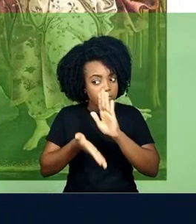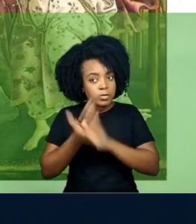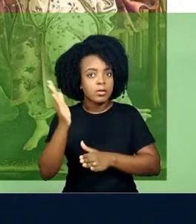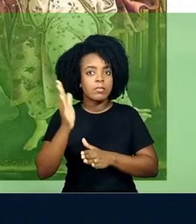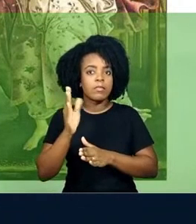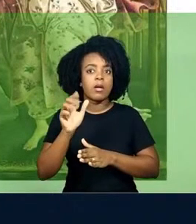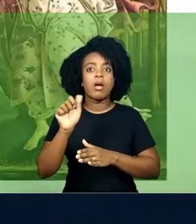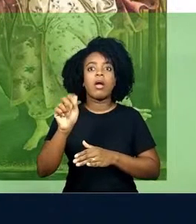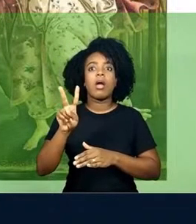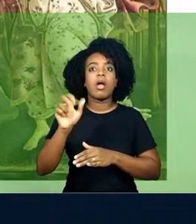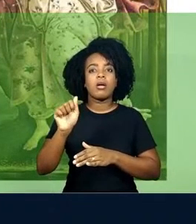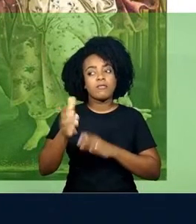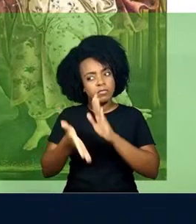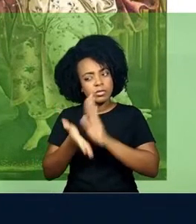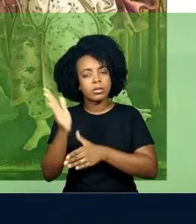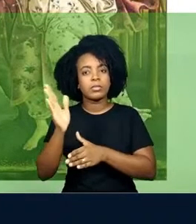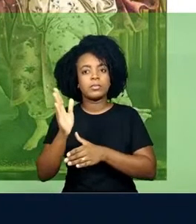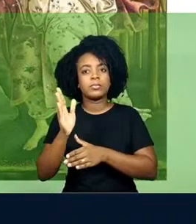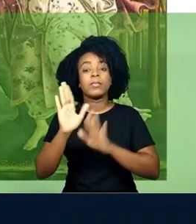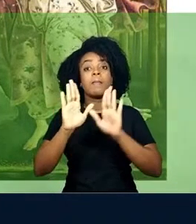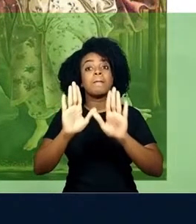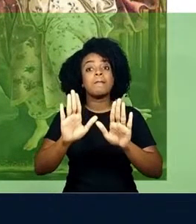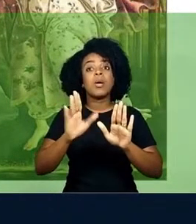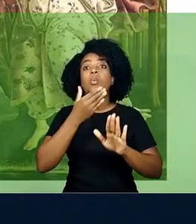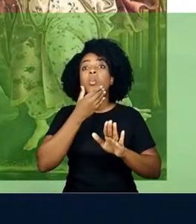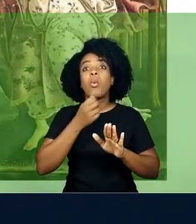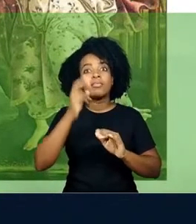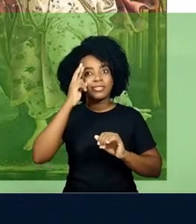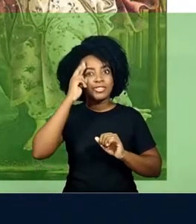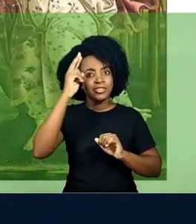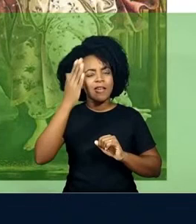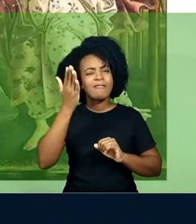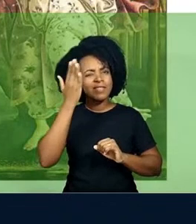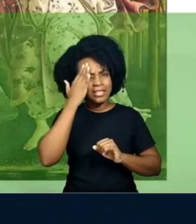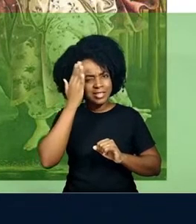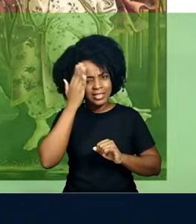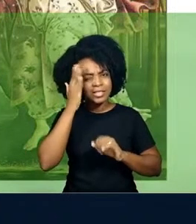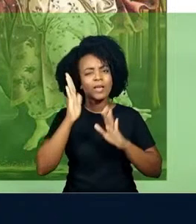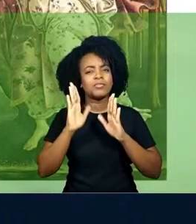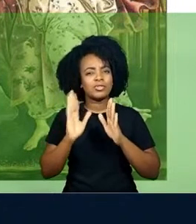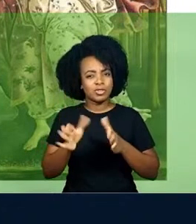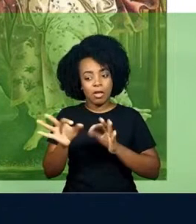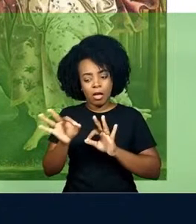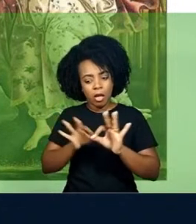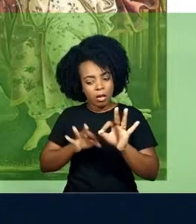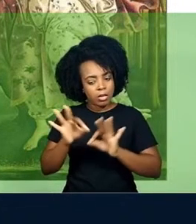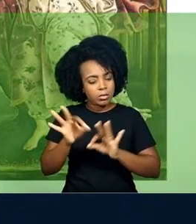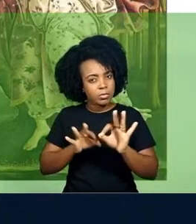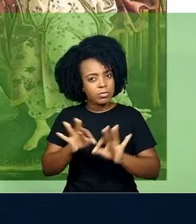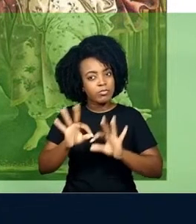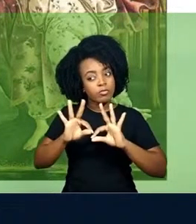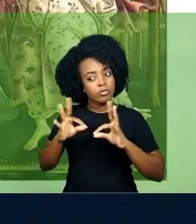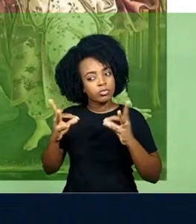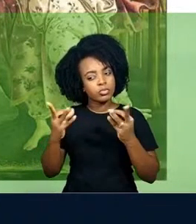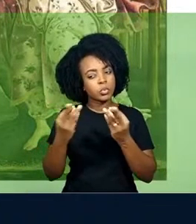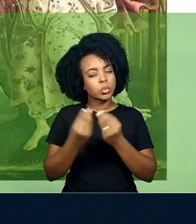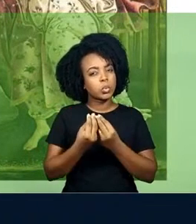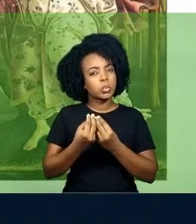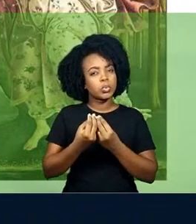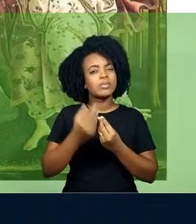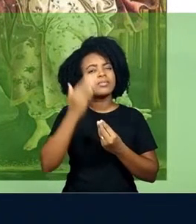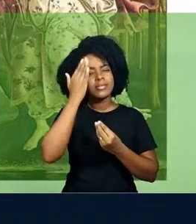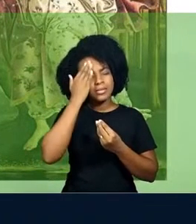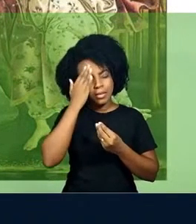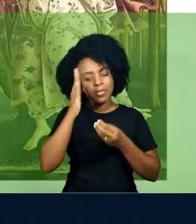Ava escapar. Nathan, já esperando isso em seu teste, vai elaborar todo esse conjunto. Mas exatamente